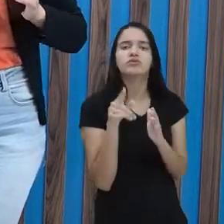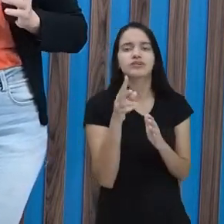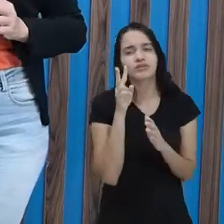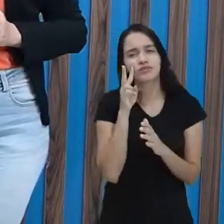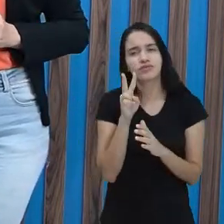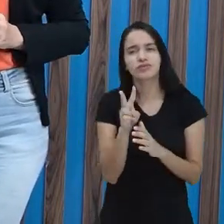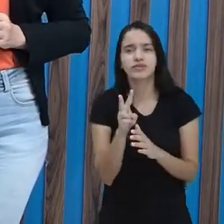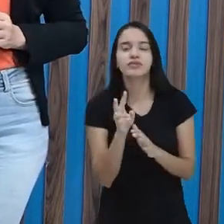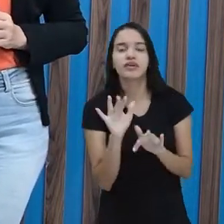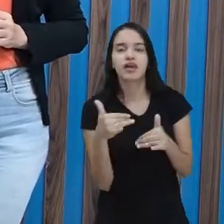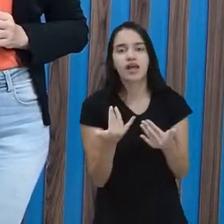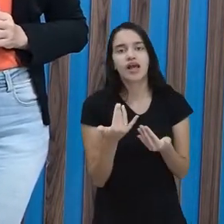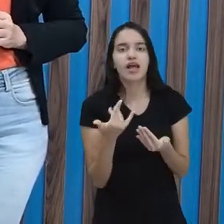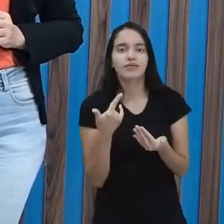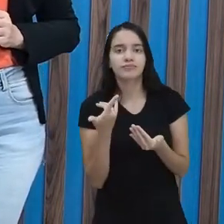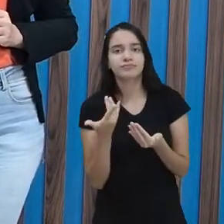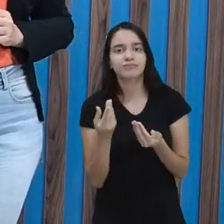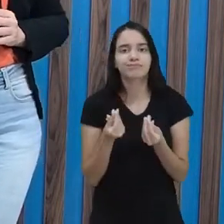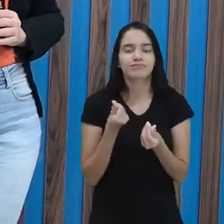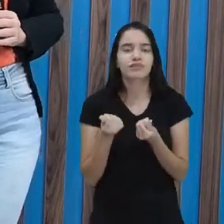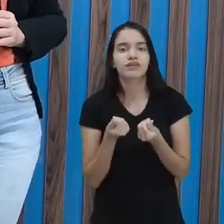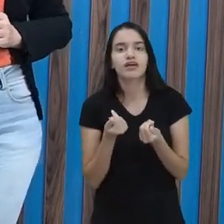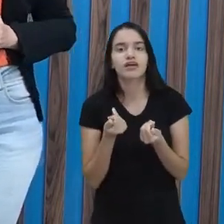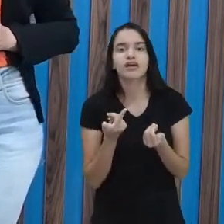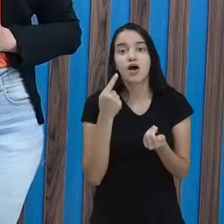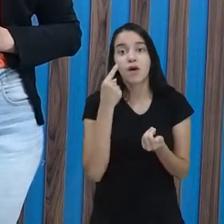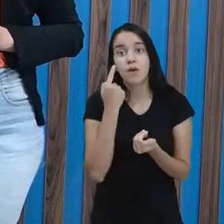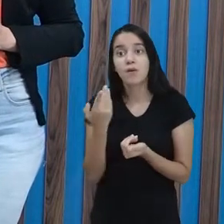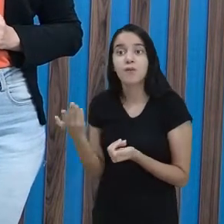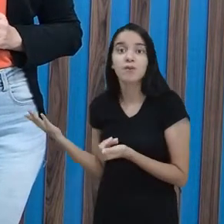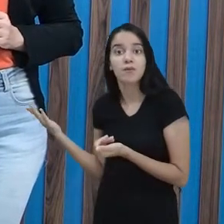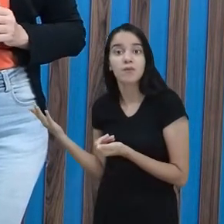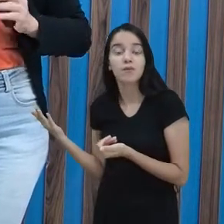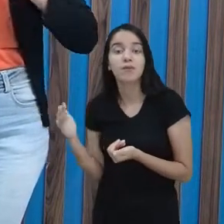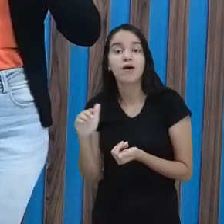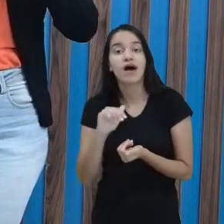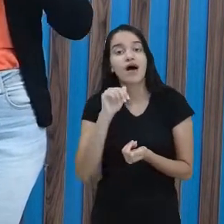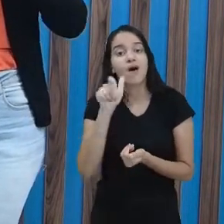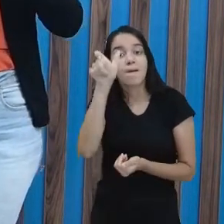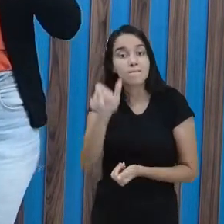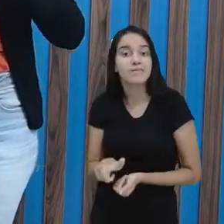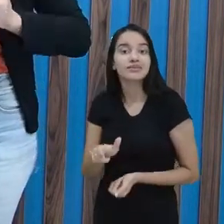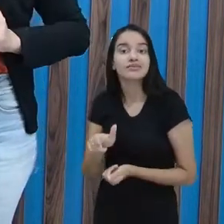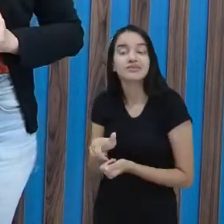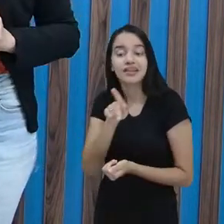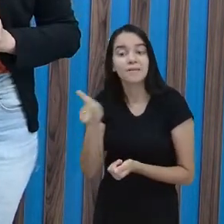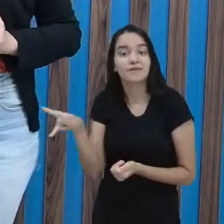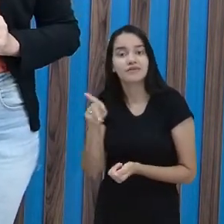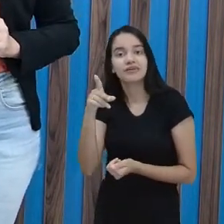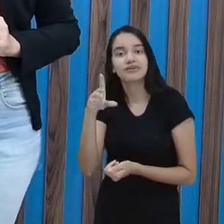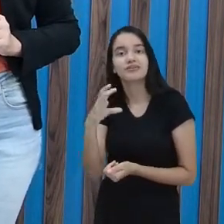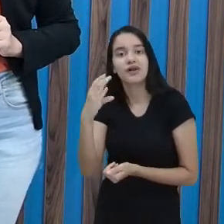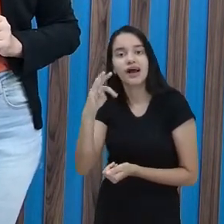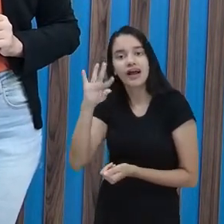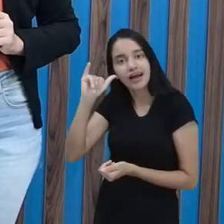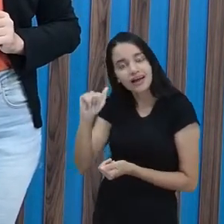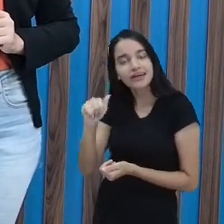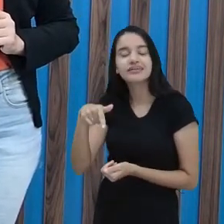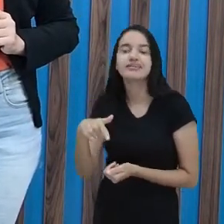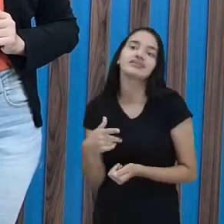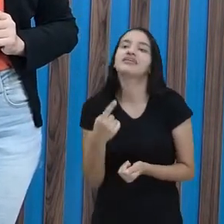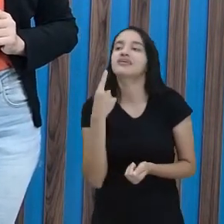vão ver, eu peguei um avatar da professora Cátia e coloquei lá ao lado, tá certo?